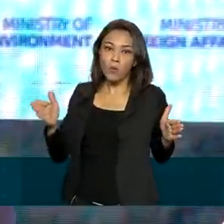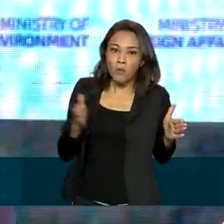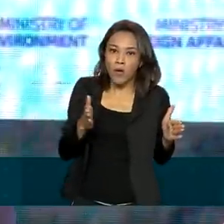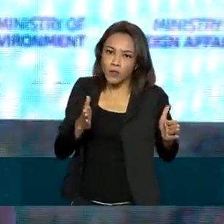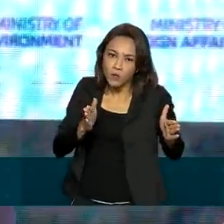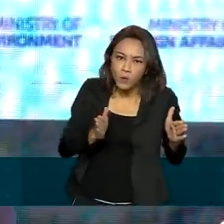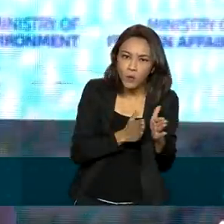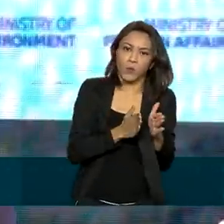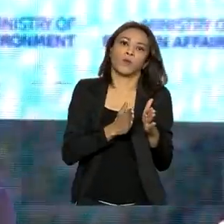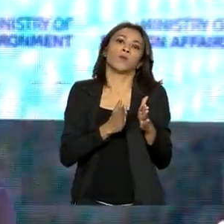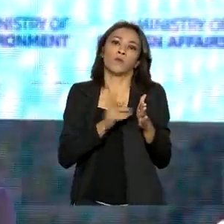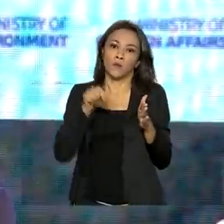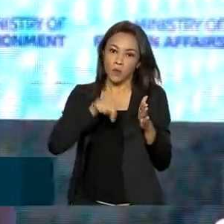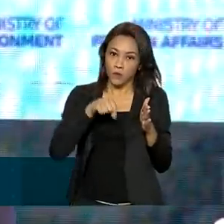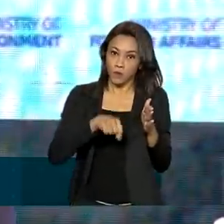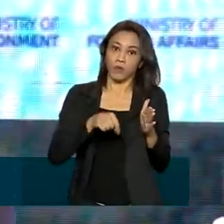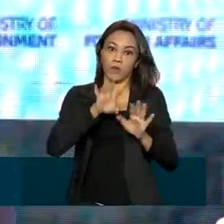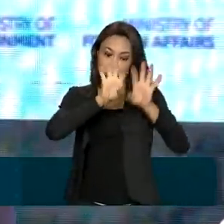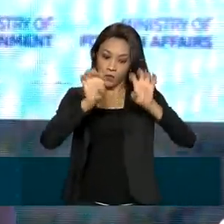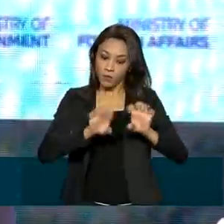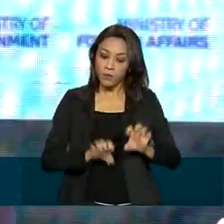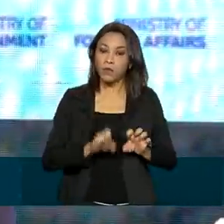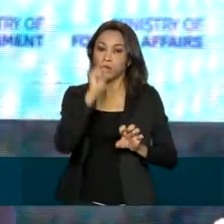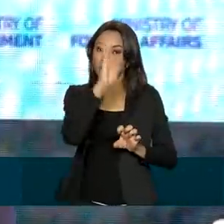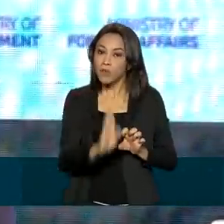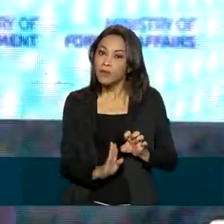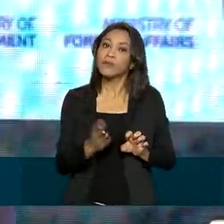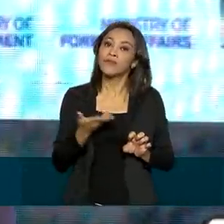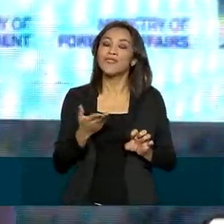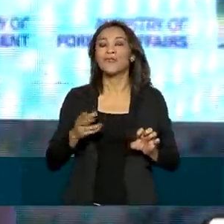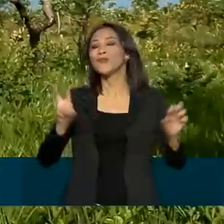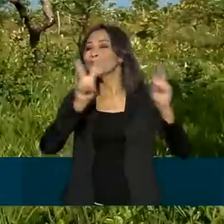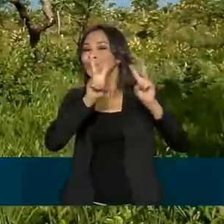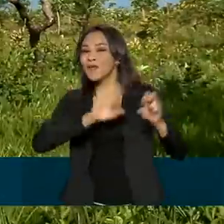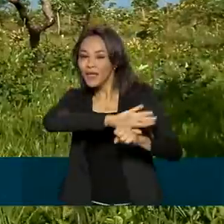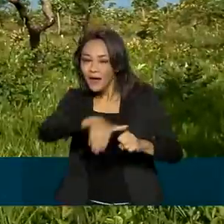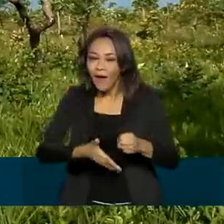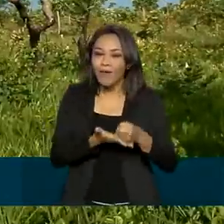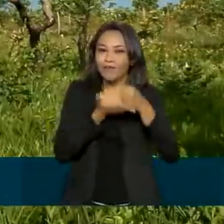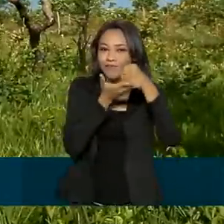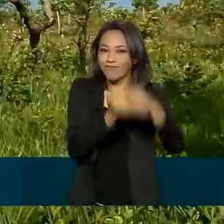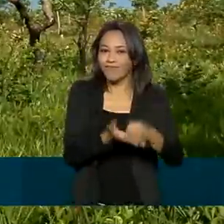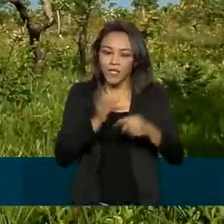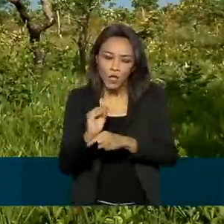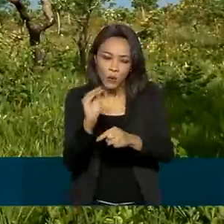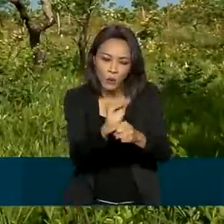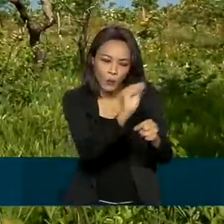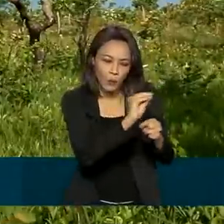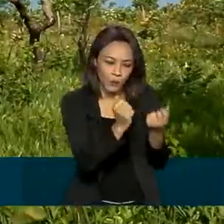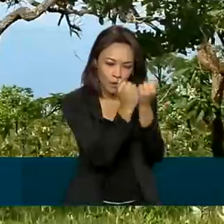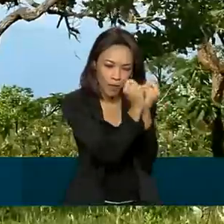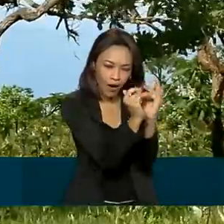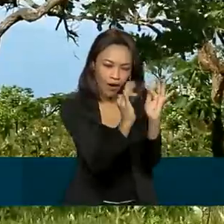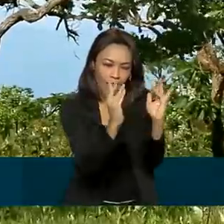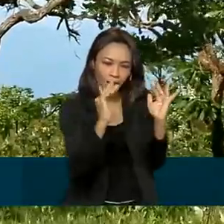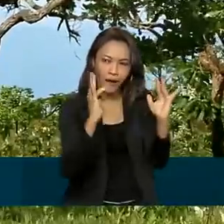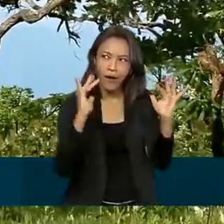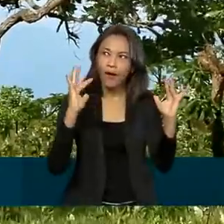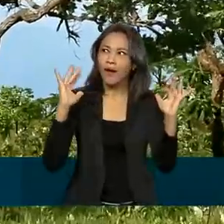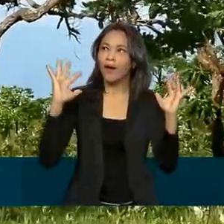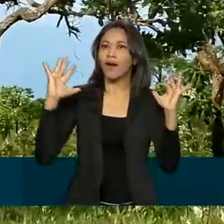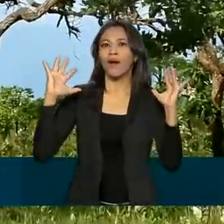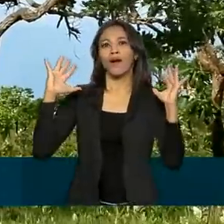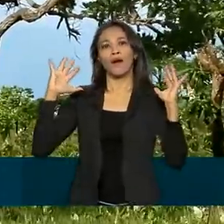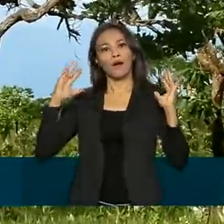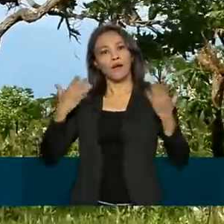infraestrutura no Brasil, mediante projetos verdes. Projetos que estão olhando com um olhar muito cuidadoso para o lado